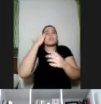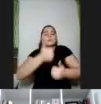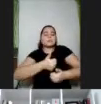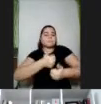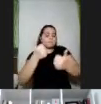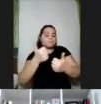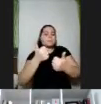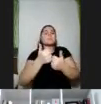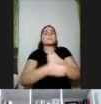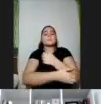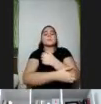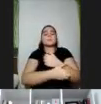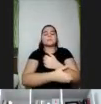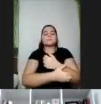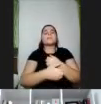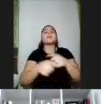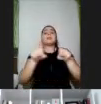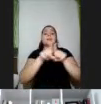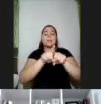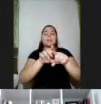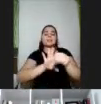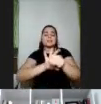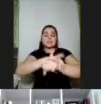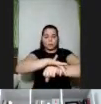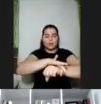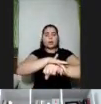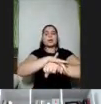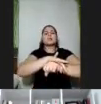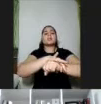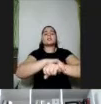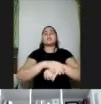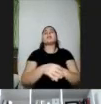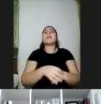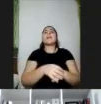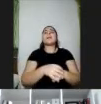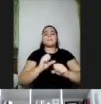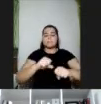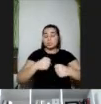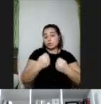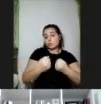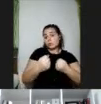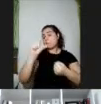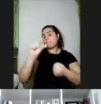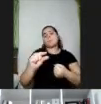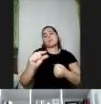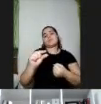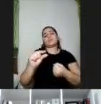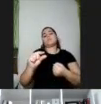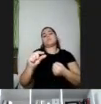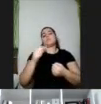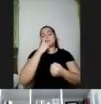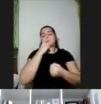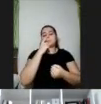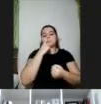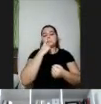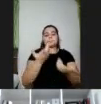traz essa dimensão também de segurança, de esforço adequado, mínimo ou adequado, que não